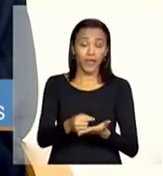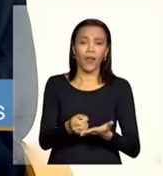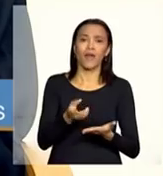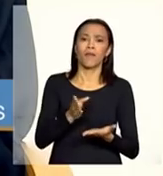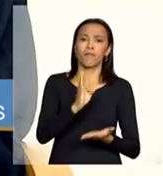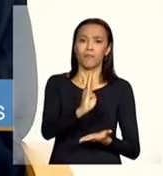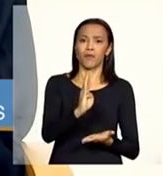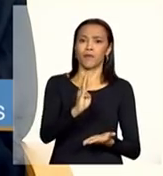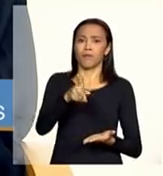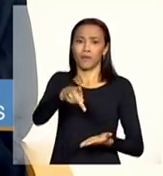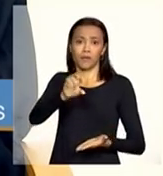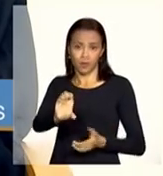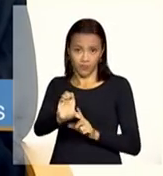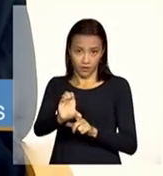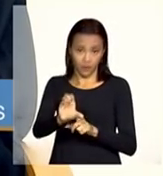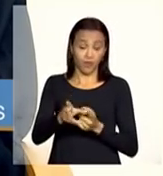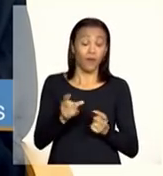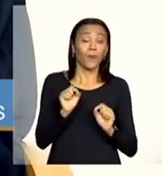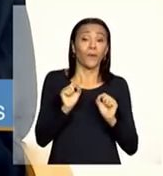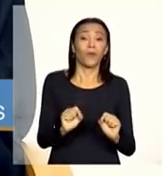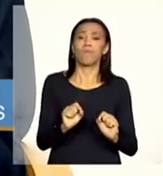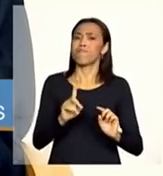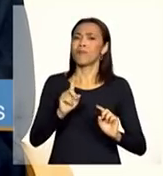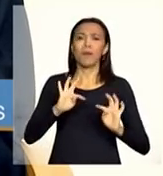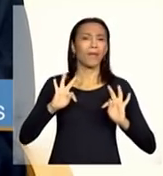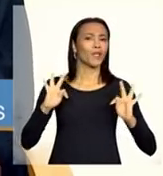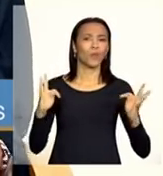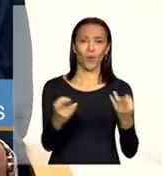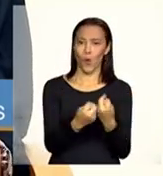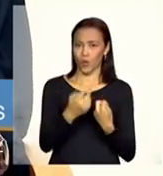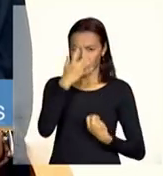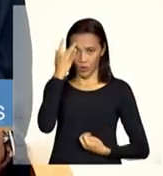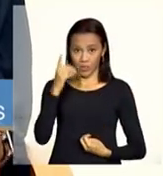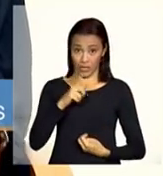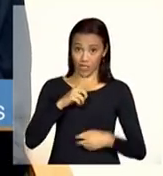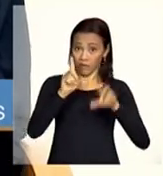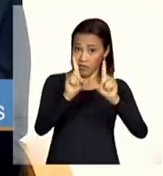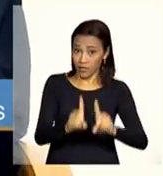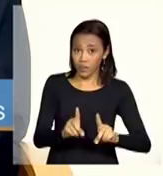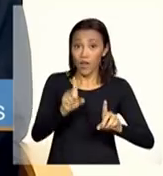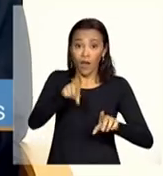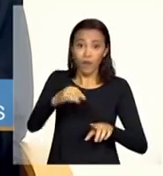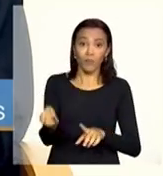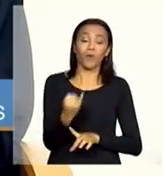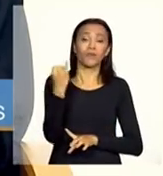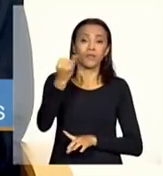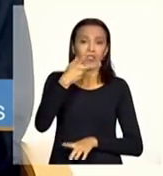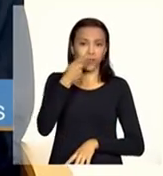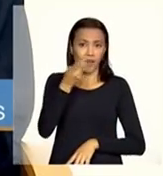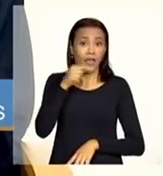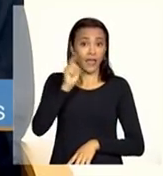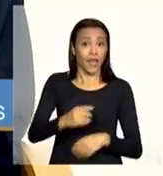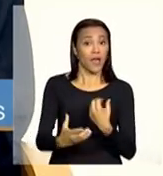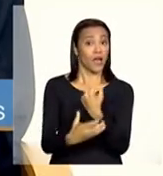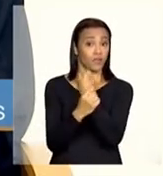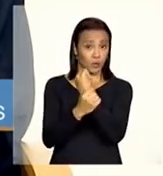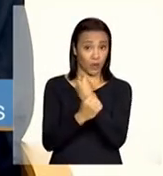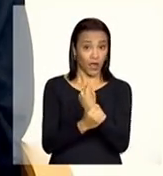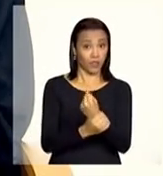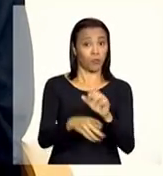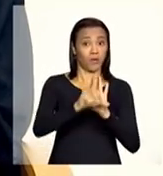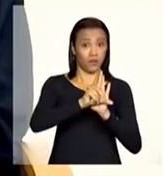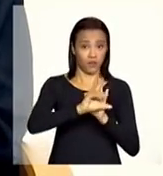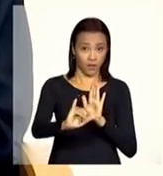continuada mas ele não é um benefício para todas as pessoas com deficiência é importante dizer que esse é um benefício garantido pela Constituição